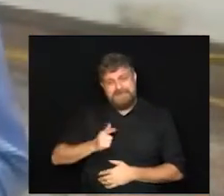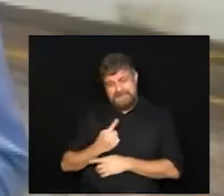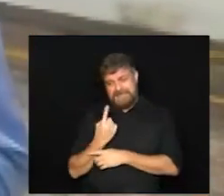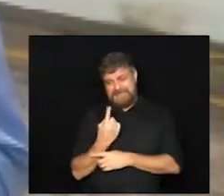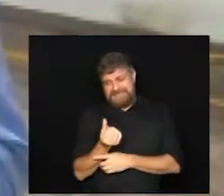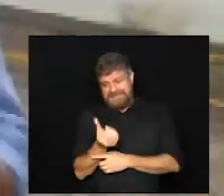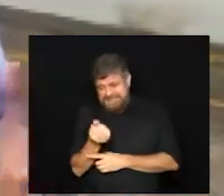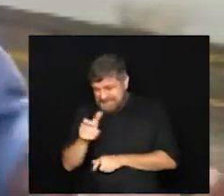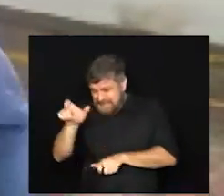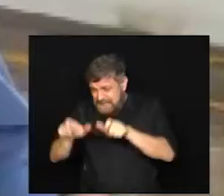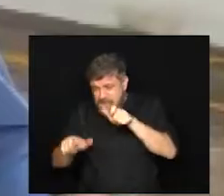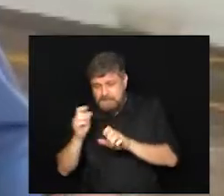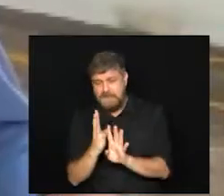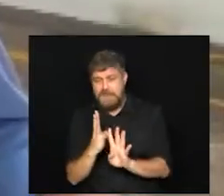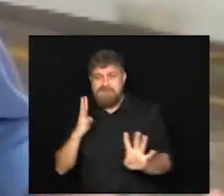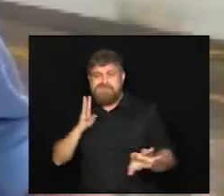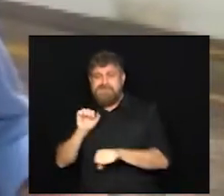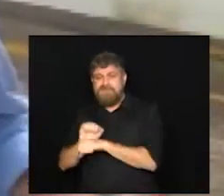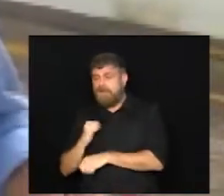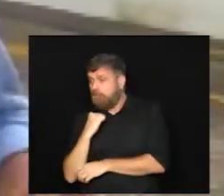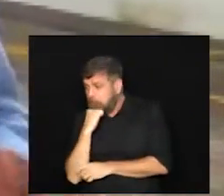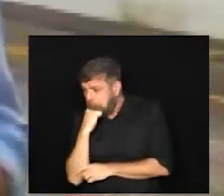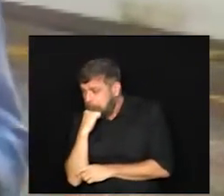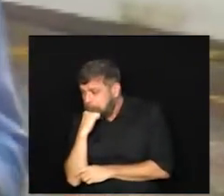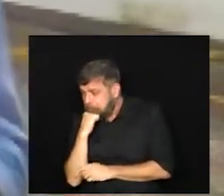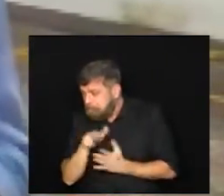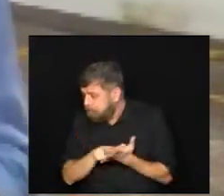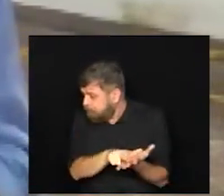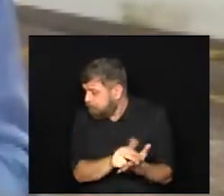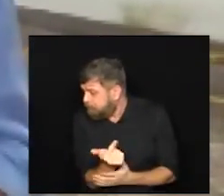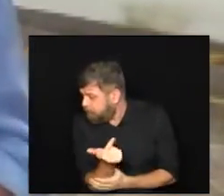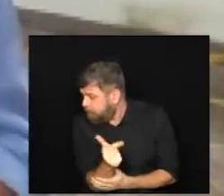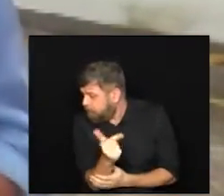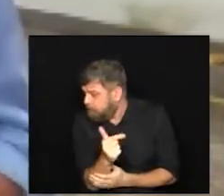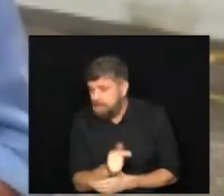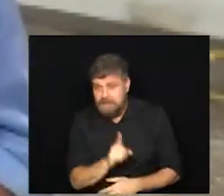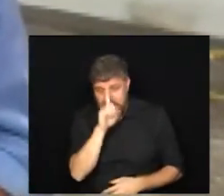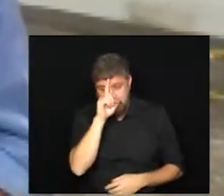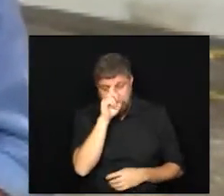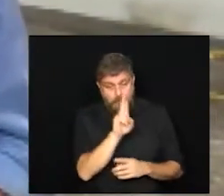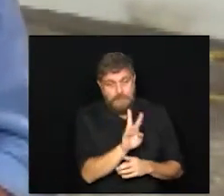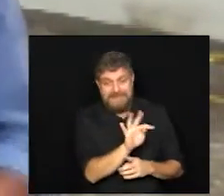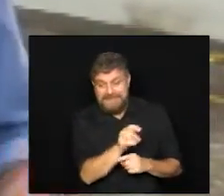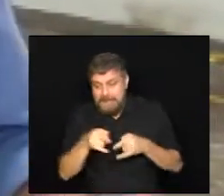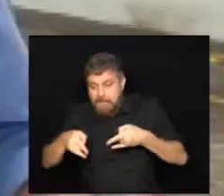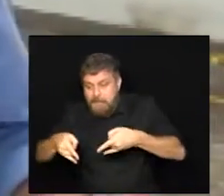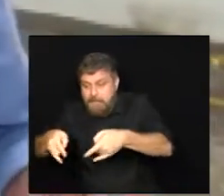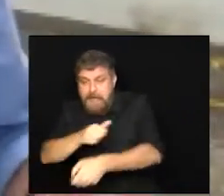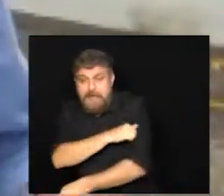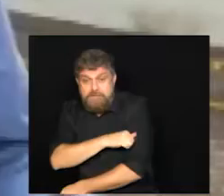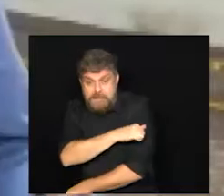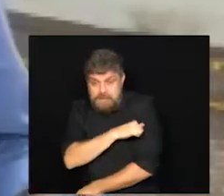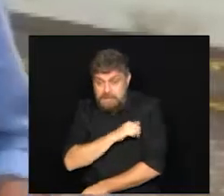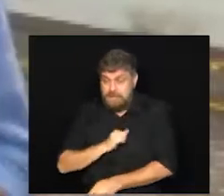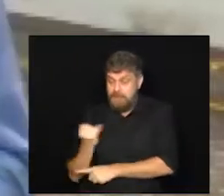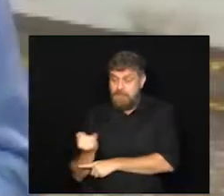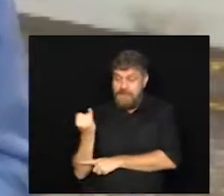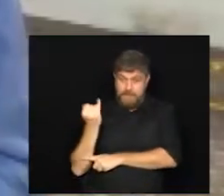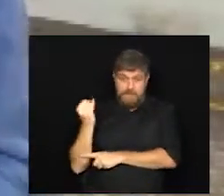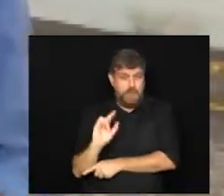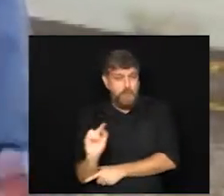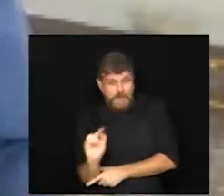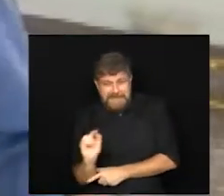160 pessoas, aguardando para a internação entre UTI e enfermaria. Por isso, é importante